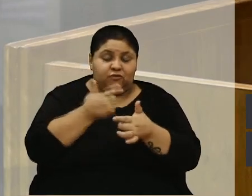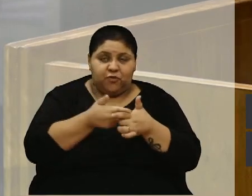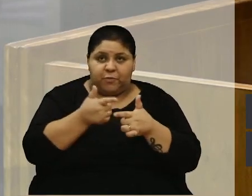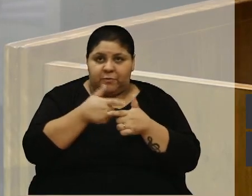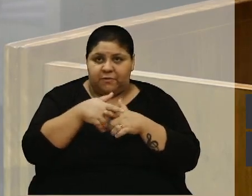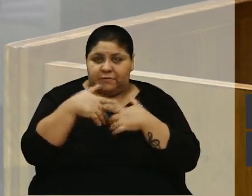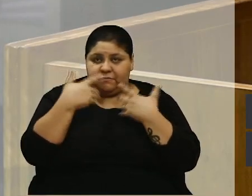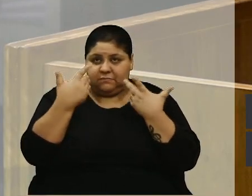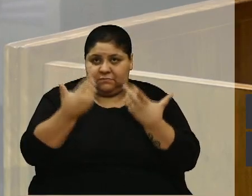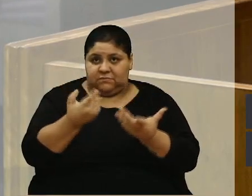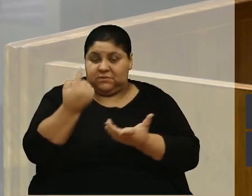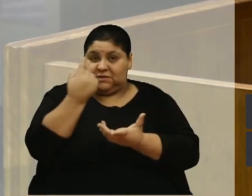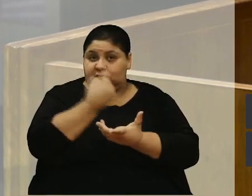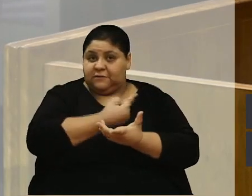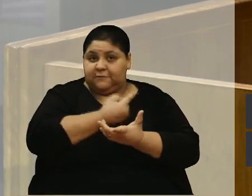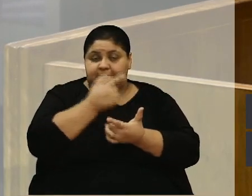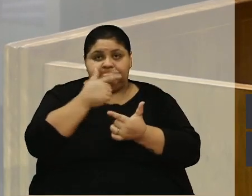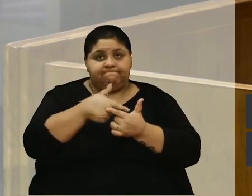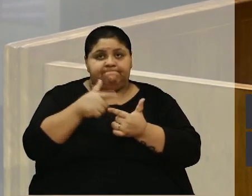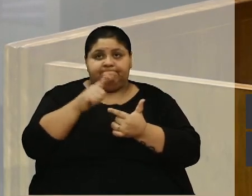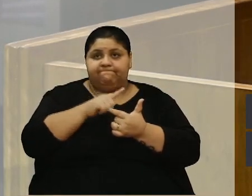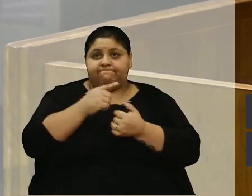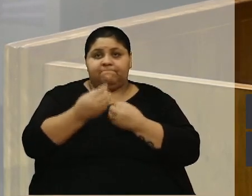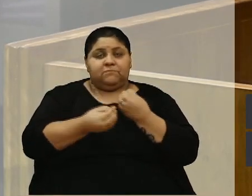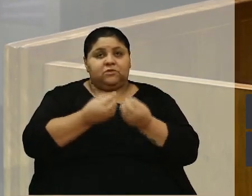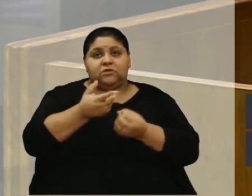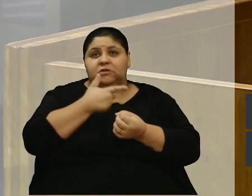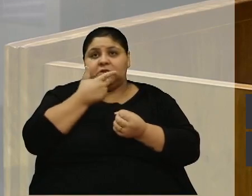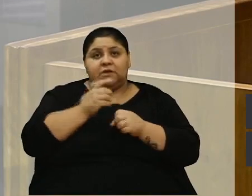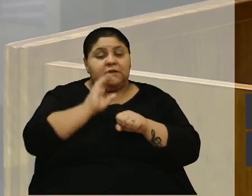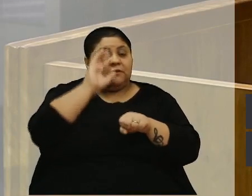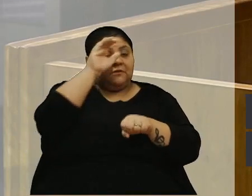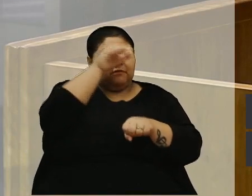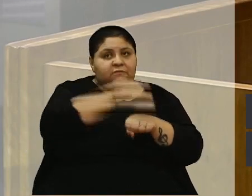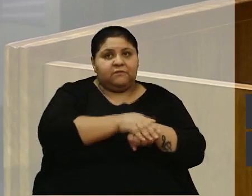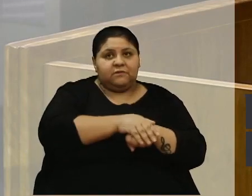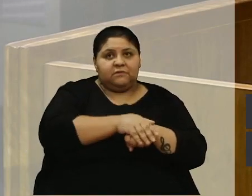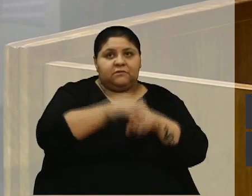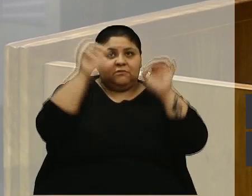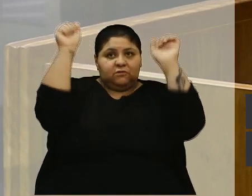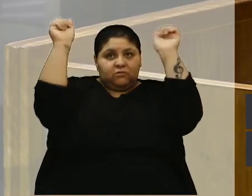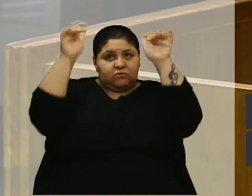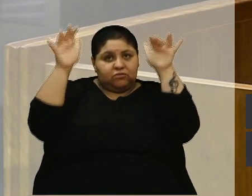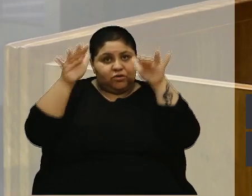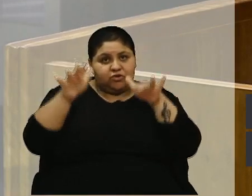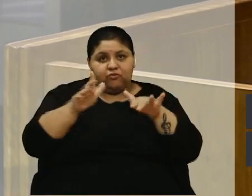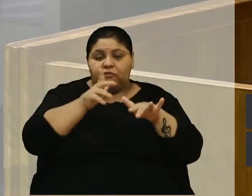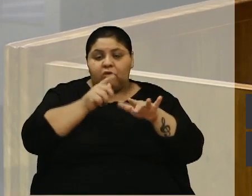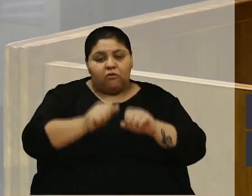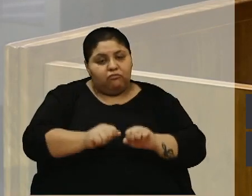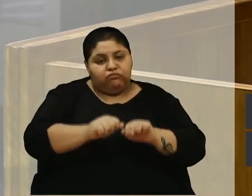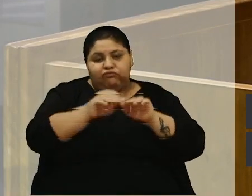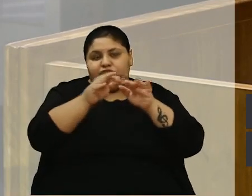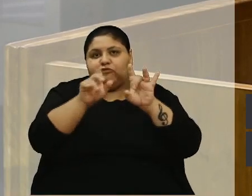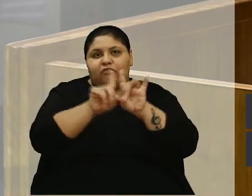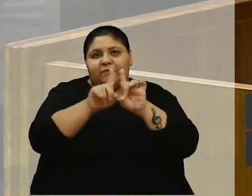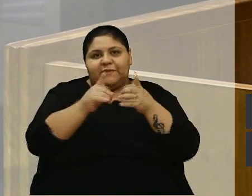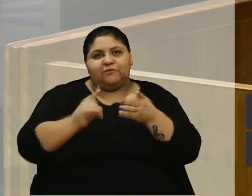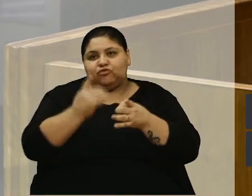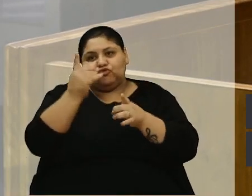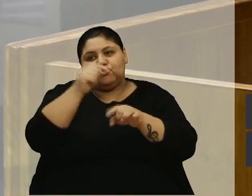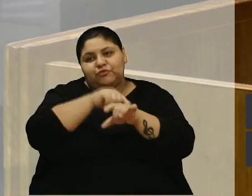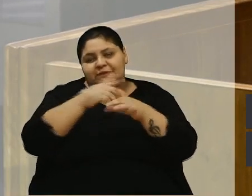Então, nessa situação, não dá para dizer que a culpa é da chuva e do grande volume de chuva que deu nesses últimos